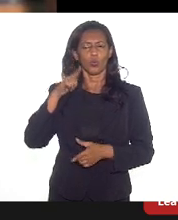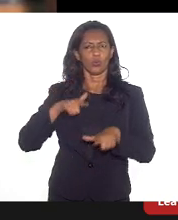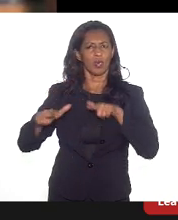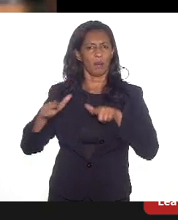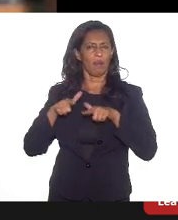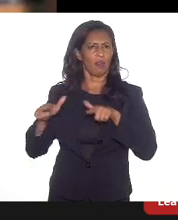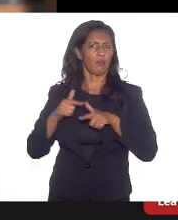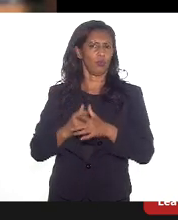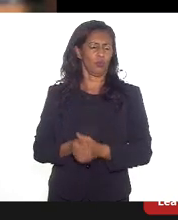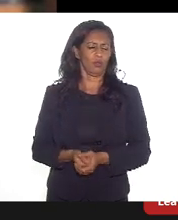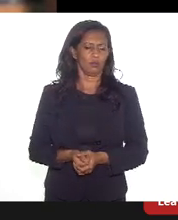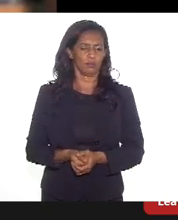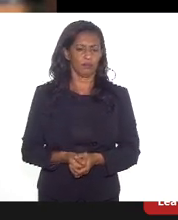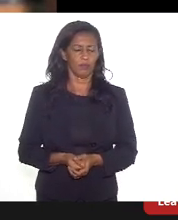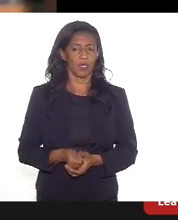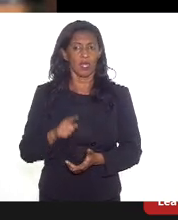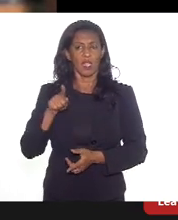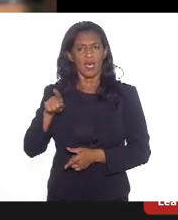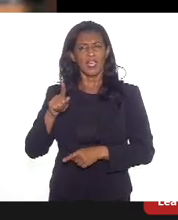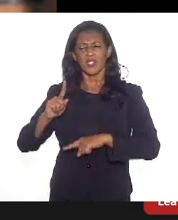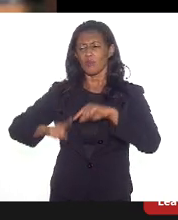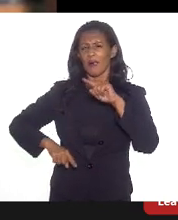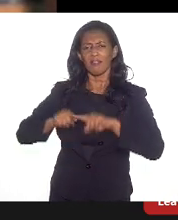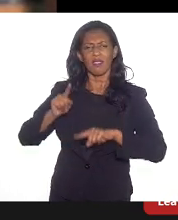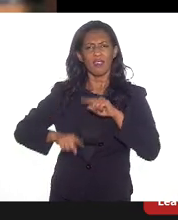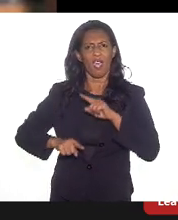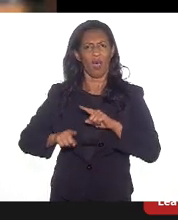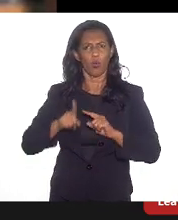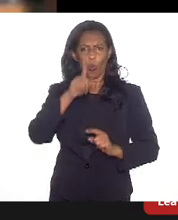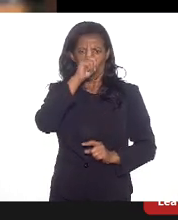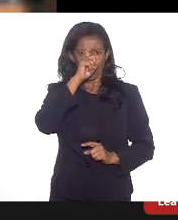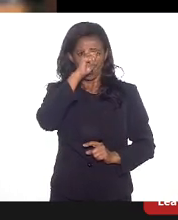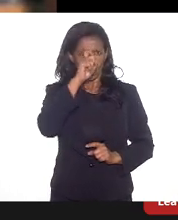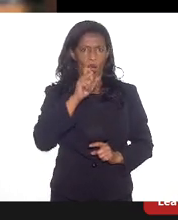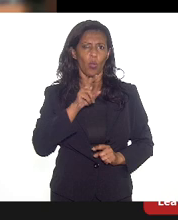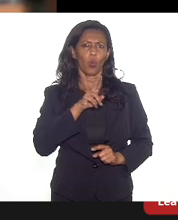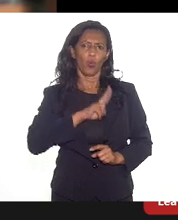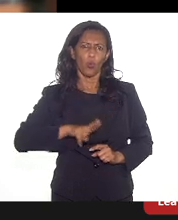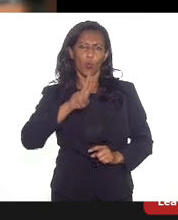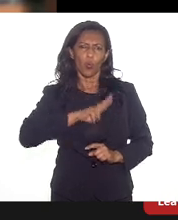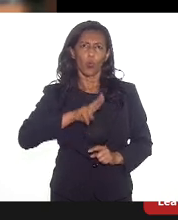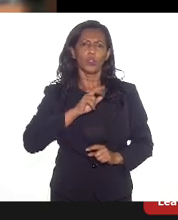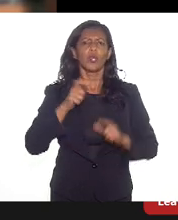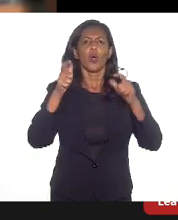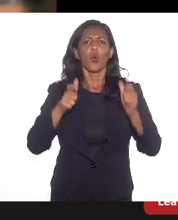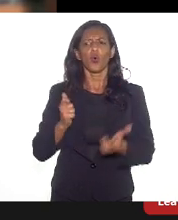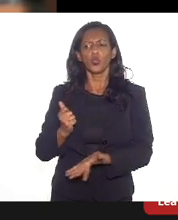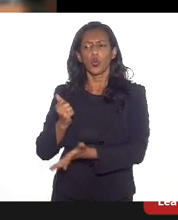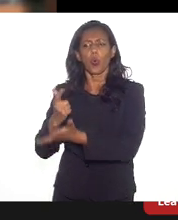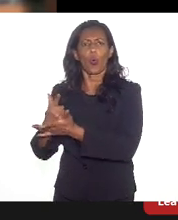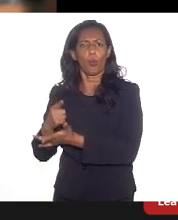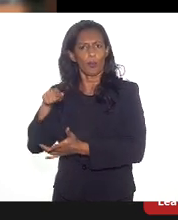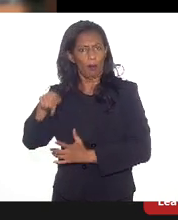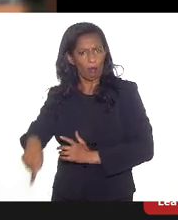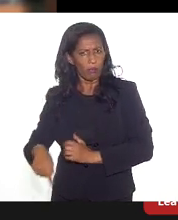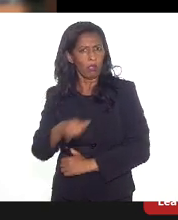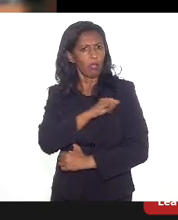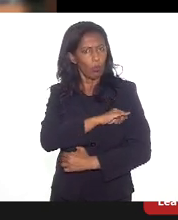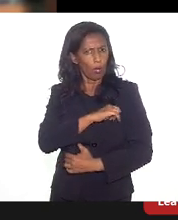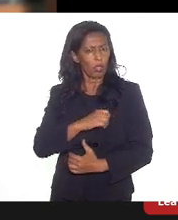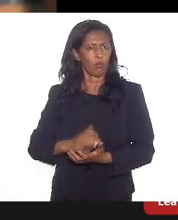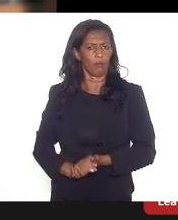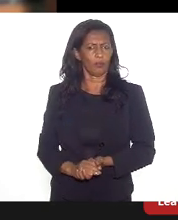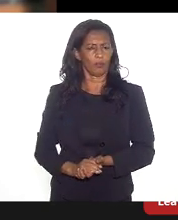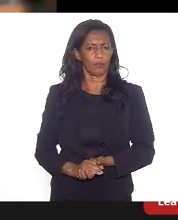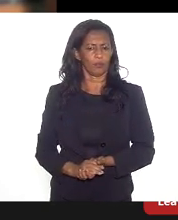são feitas no Rio, esses materiais são comprados no Rio, a demanda de manutenção no Rio de Janeiro, a única empresa que